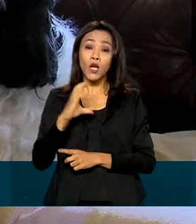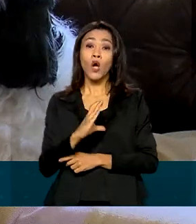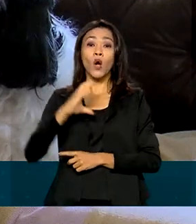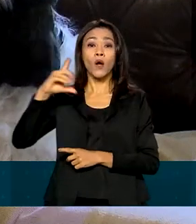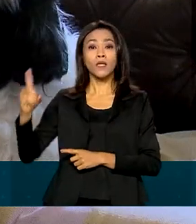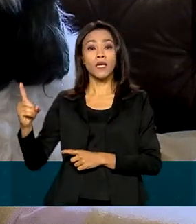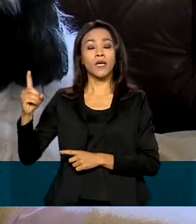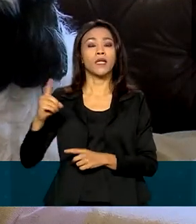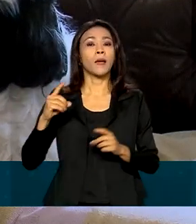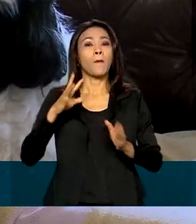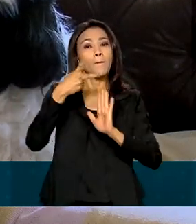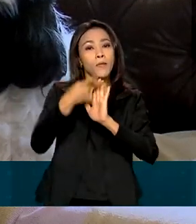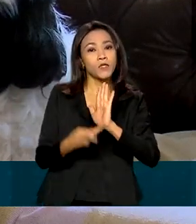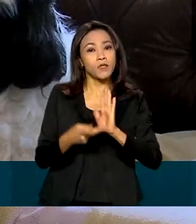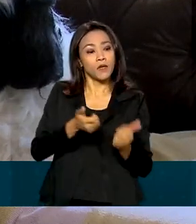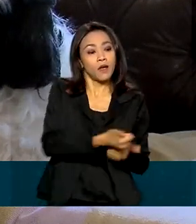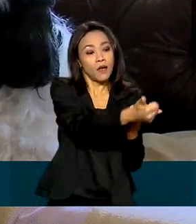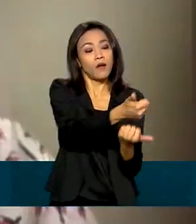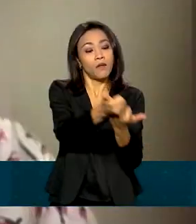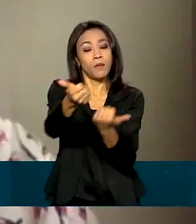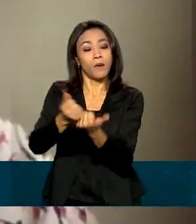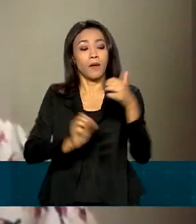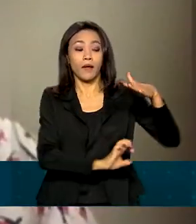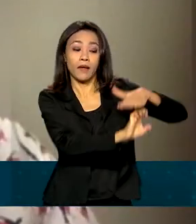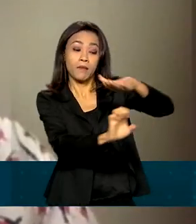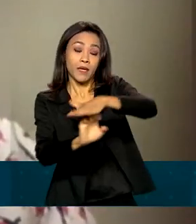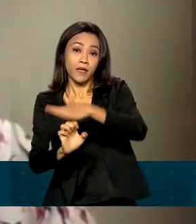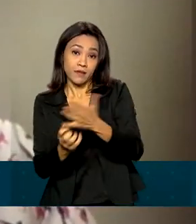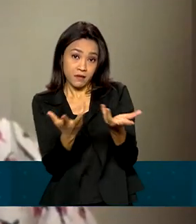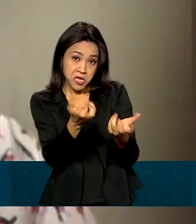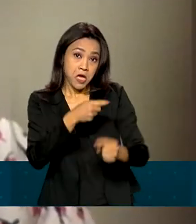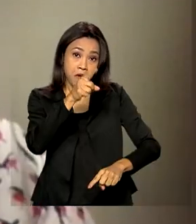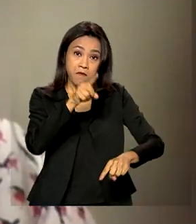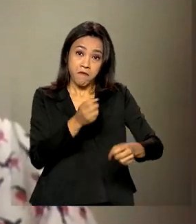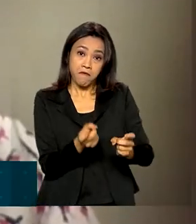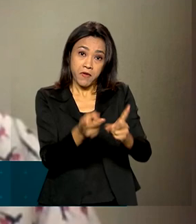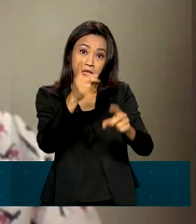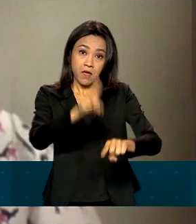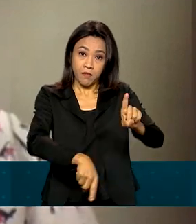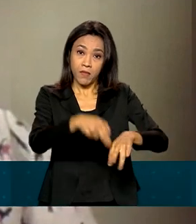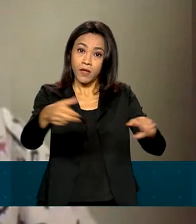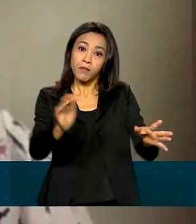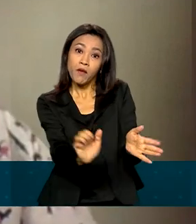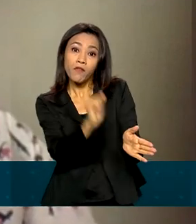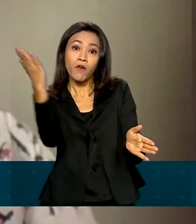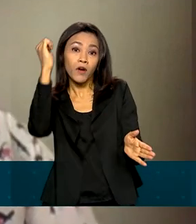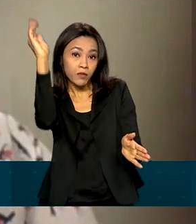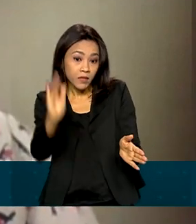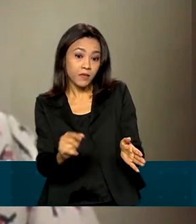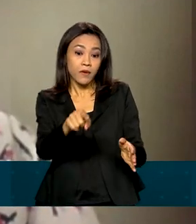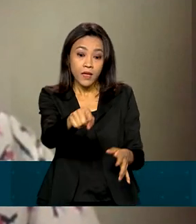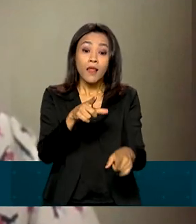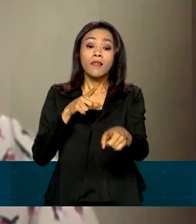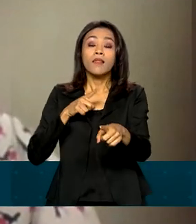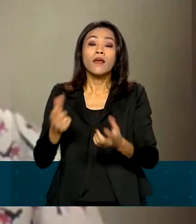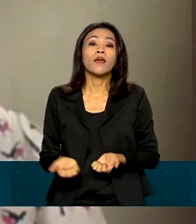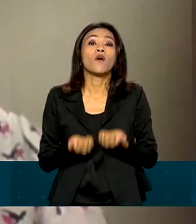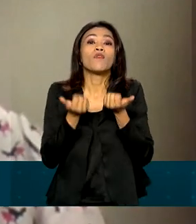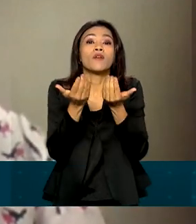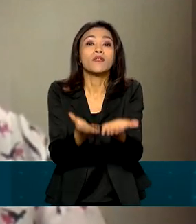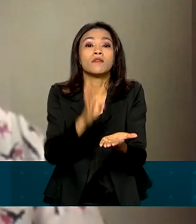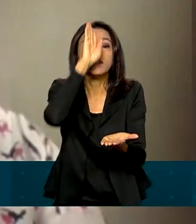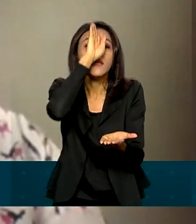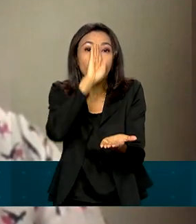empresas interessadas em exportar. Nós temos uma série de estudos disponíveis de forma gratuita para as empresas brasileiras.